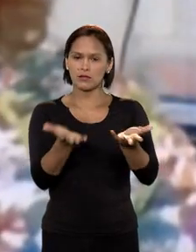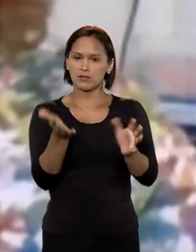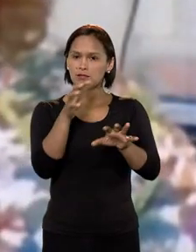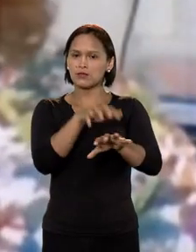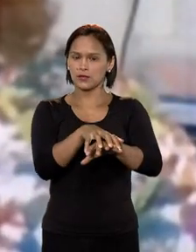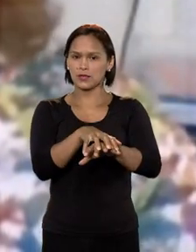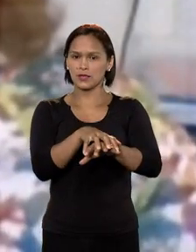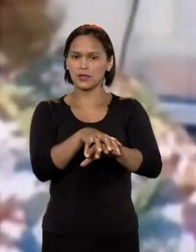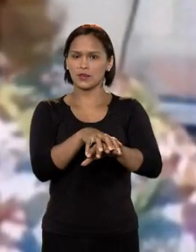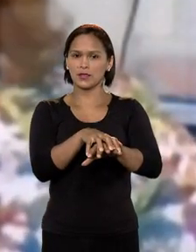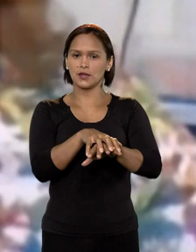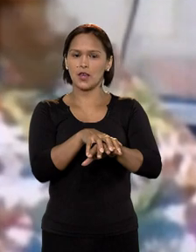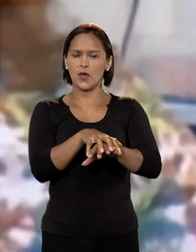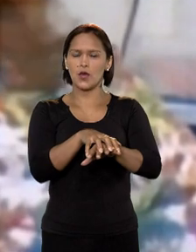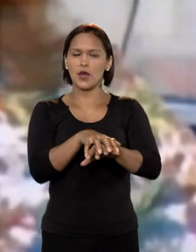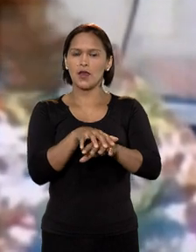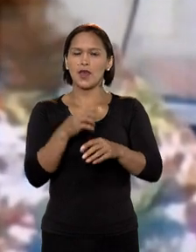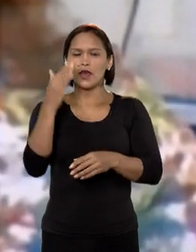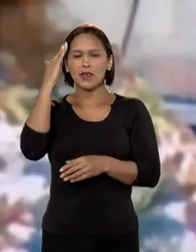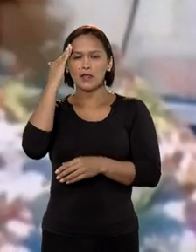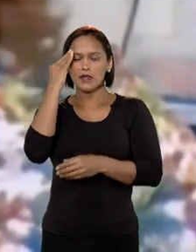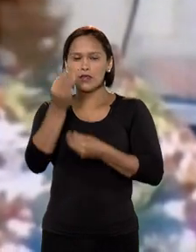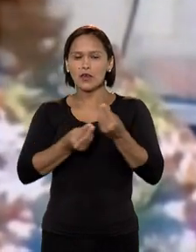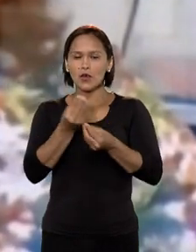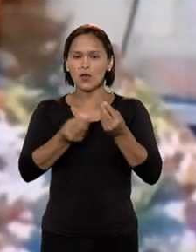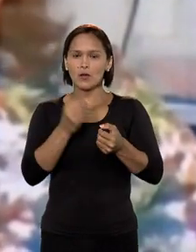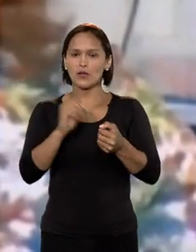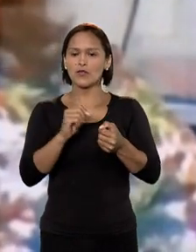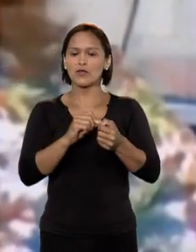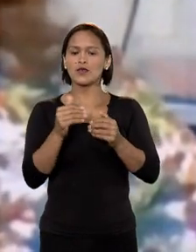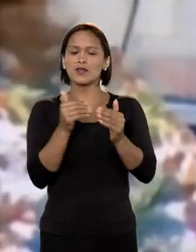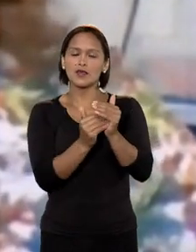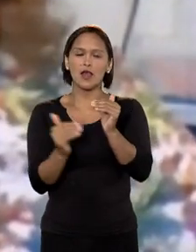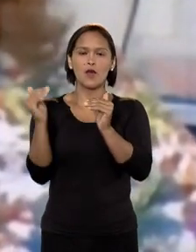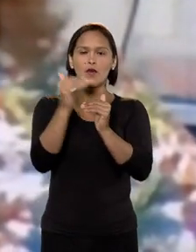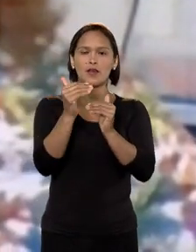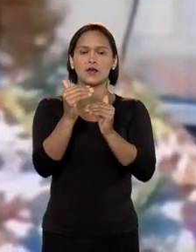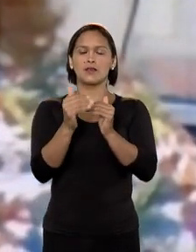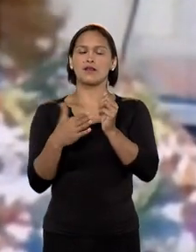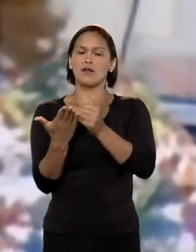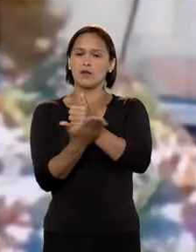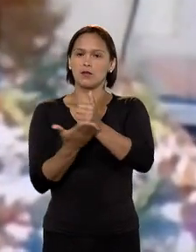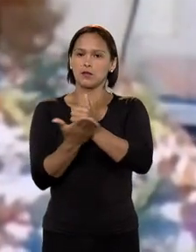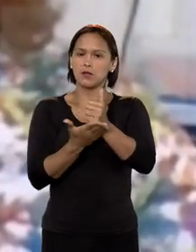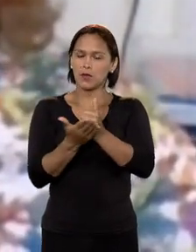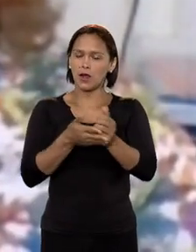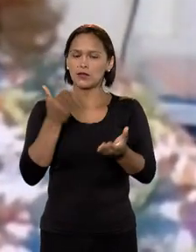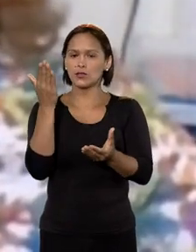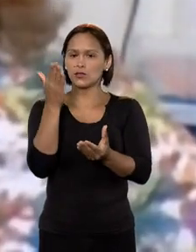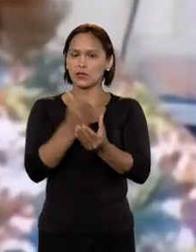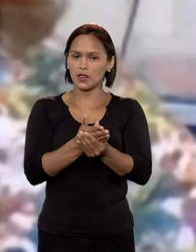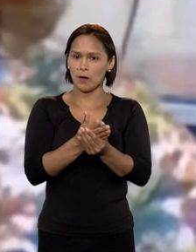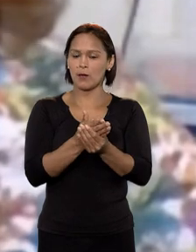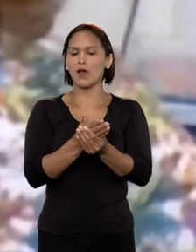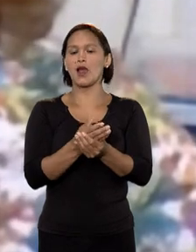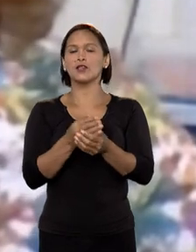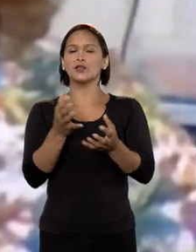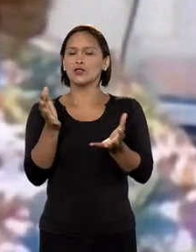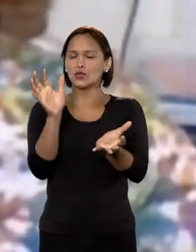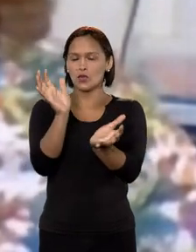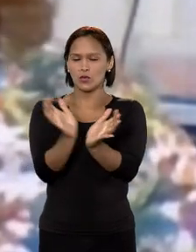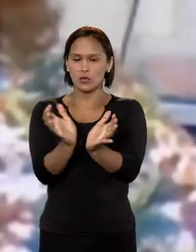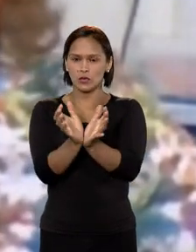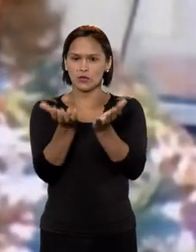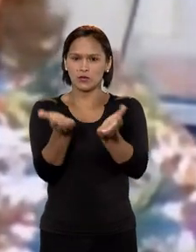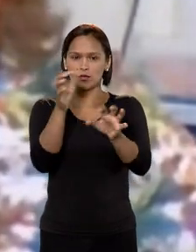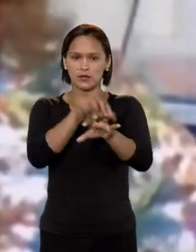social e a dimensão atitudinal, que embasa o plano de ação da Comissão